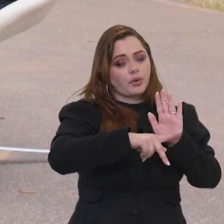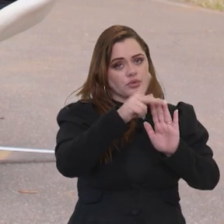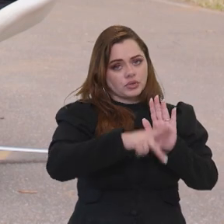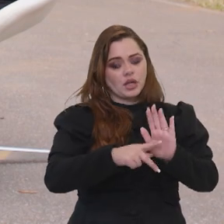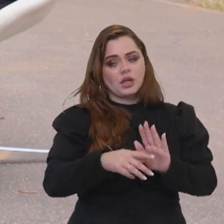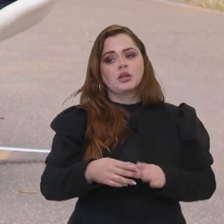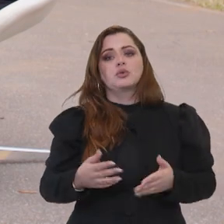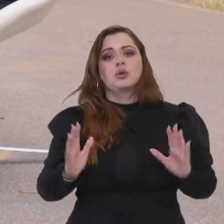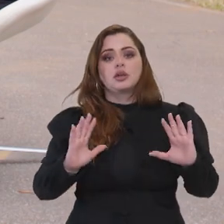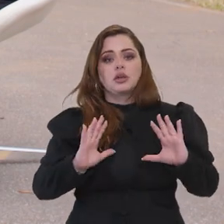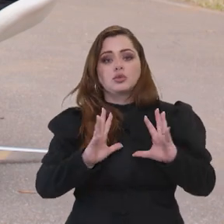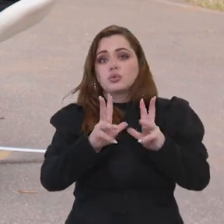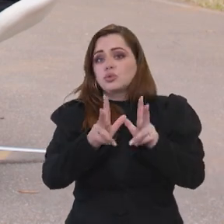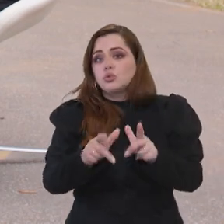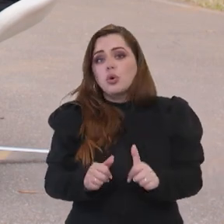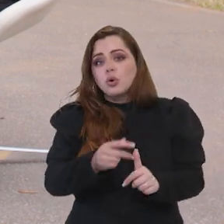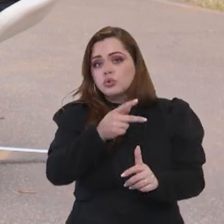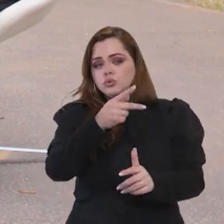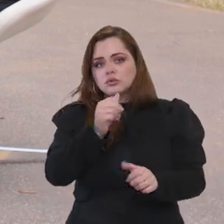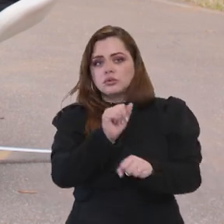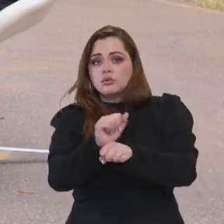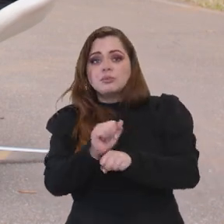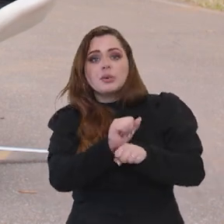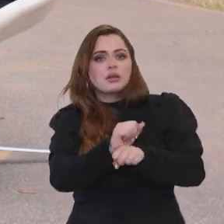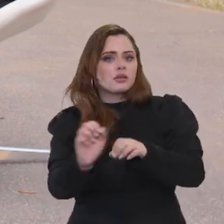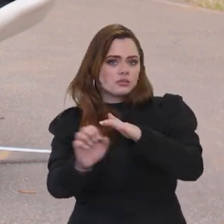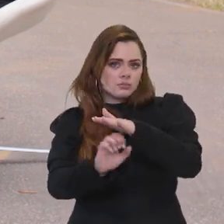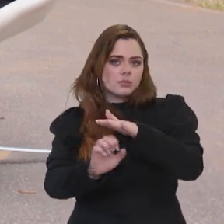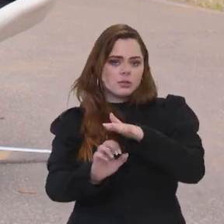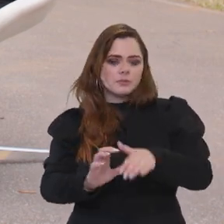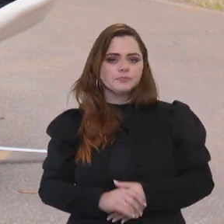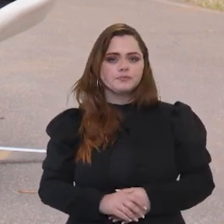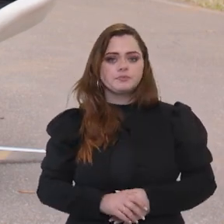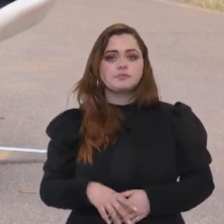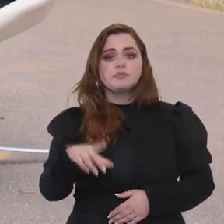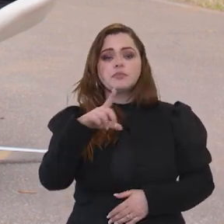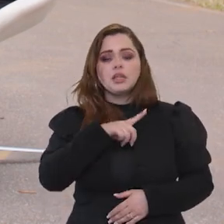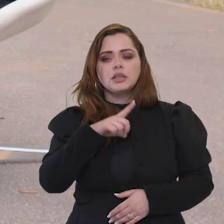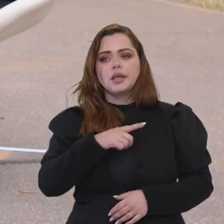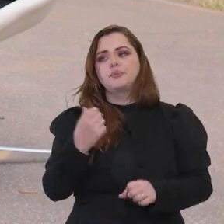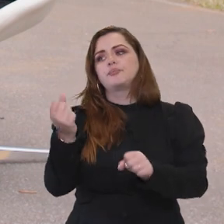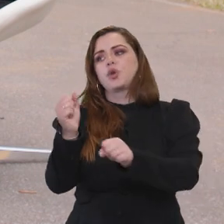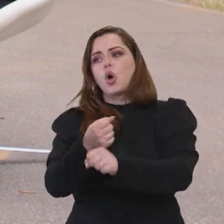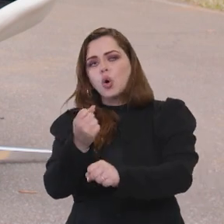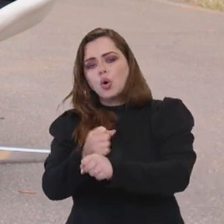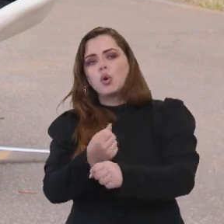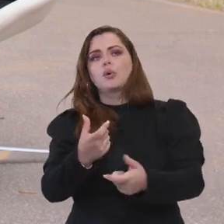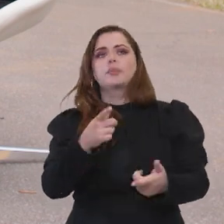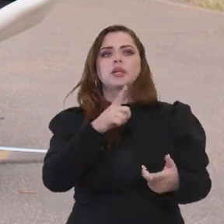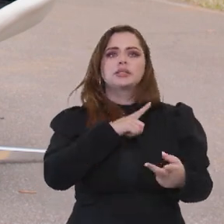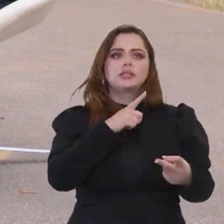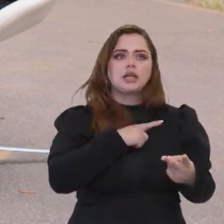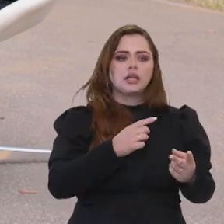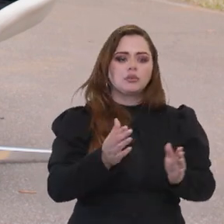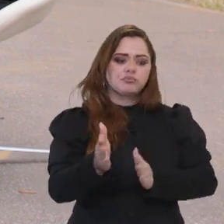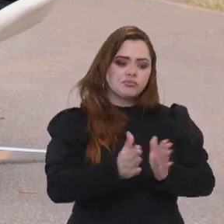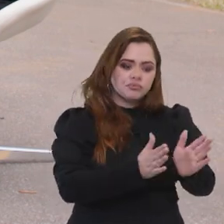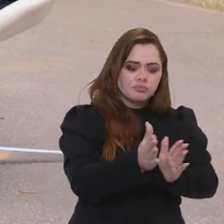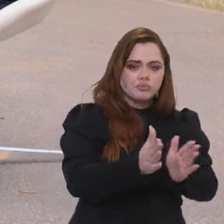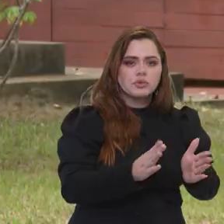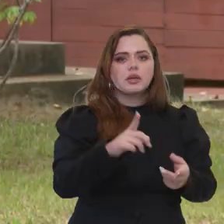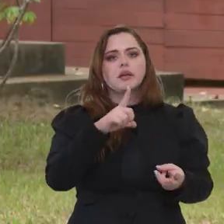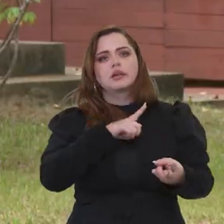esperado pelo setor privado também. Com certeza. Você tem diversas frentes. Você tem obras na área da